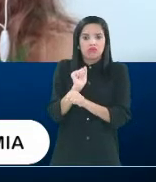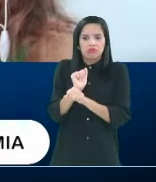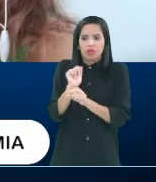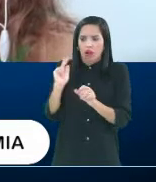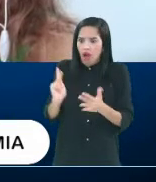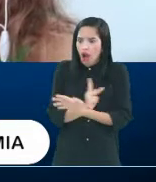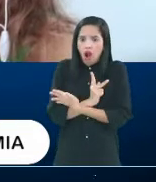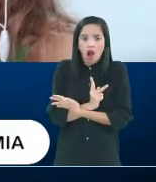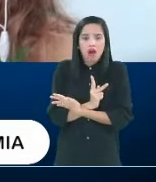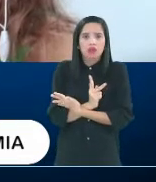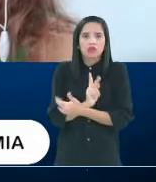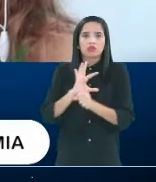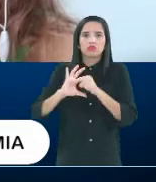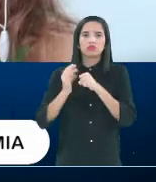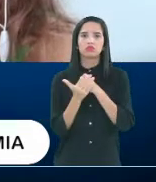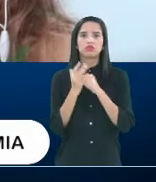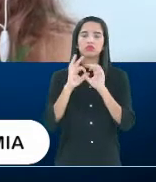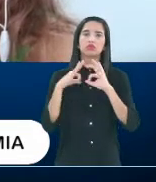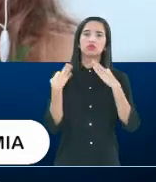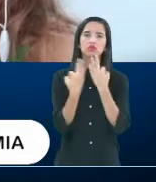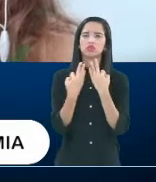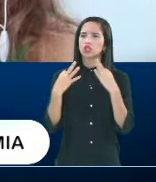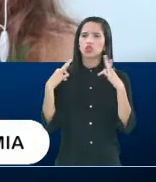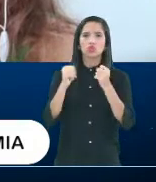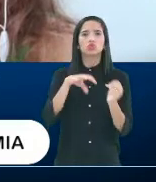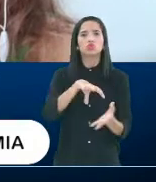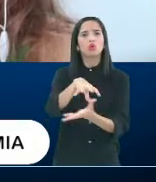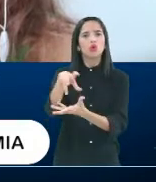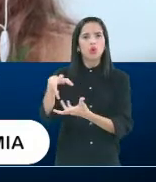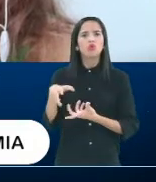família o que está acontecendo no país todo, no mundo todo.